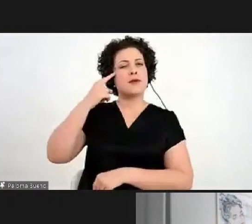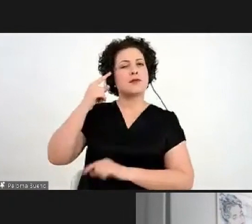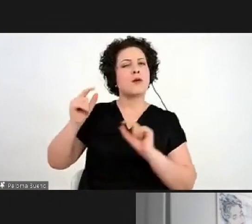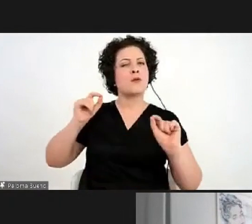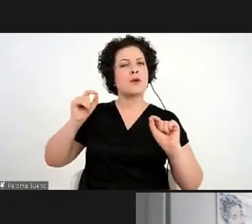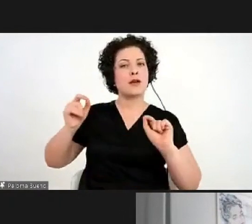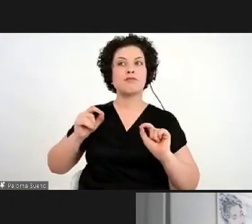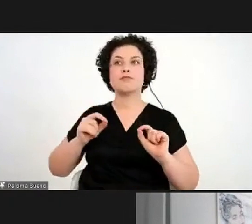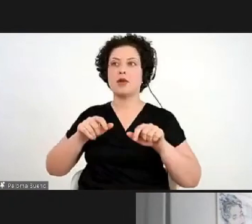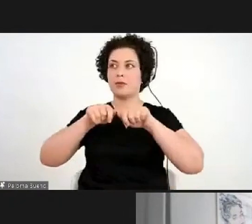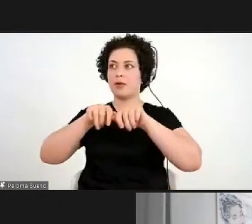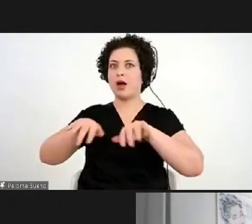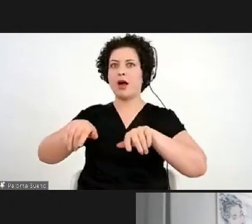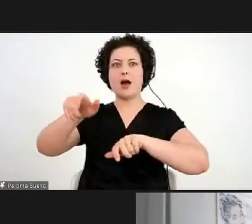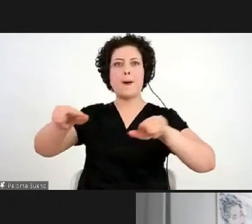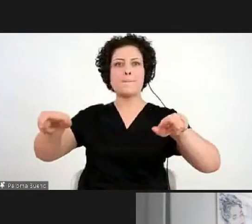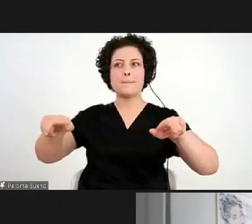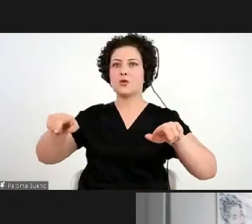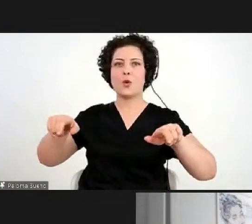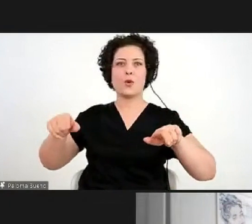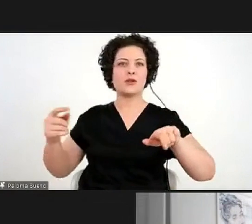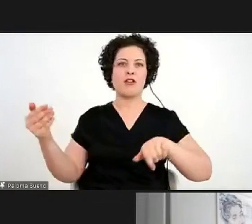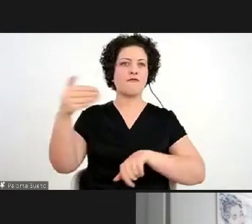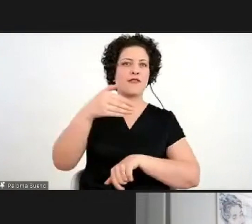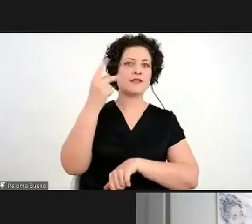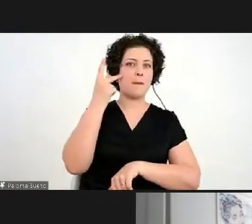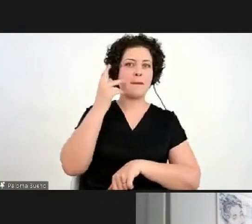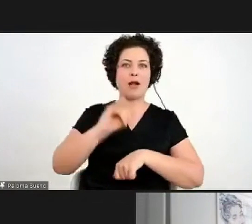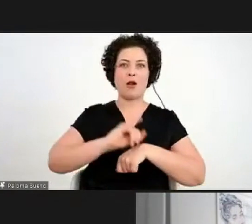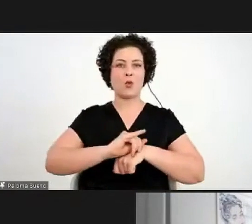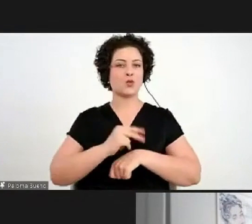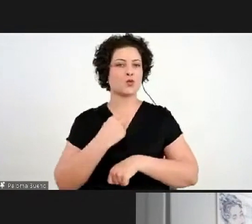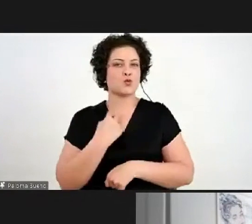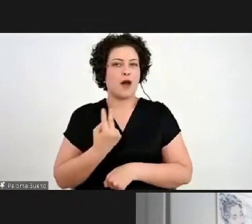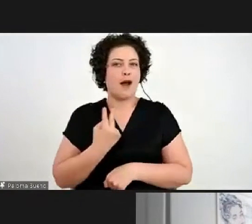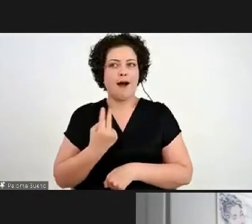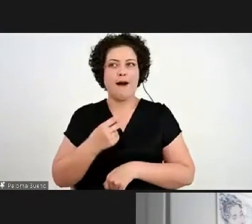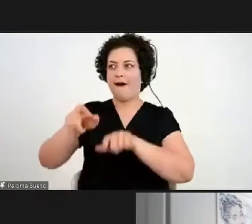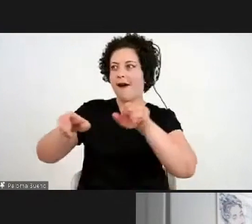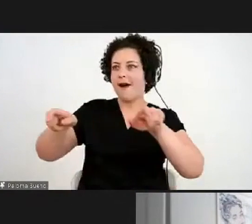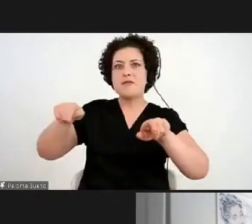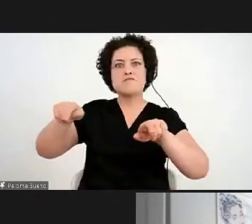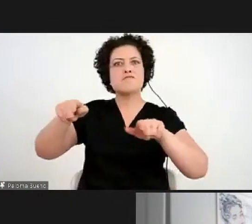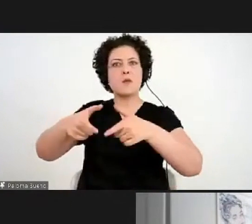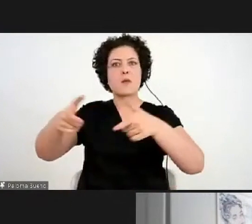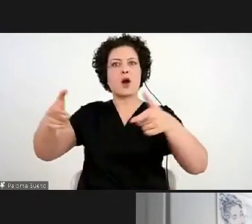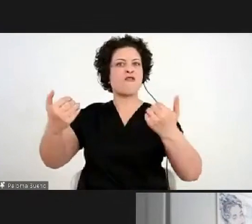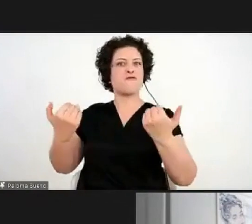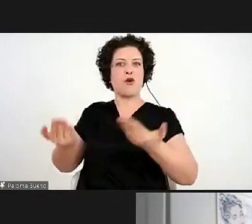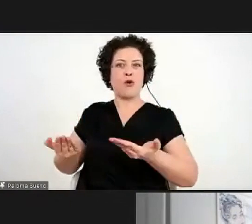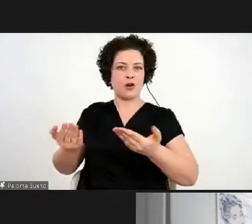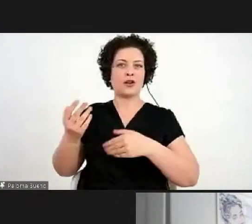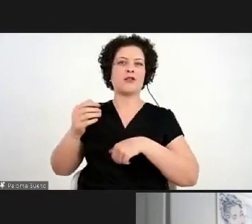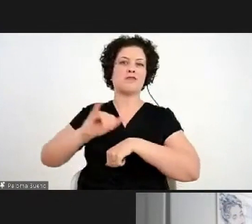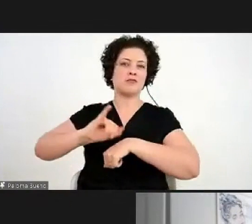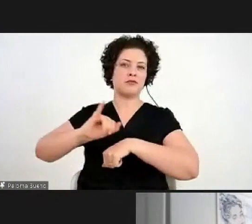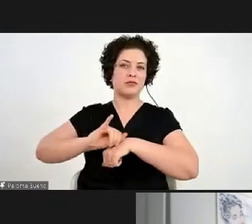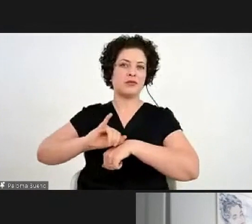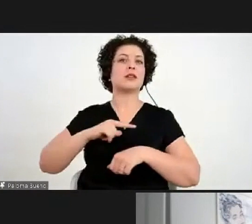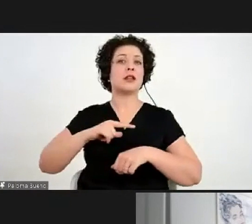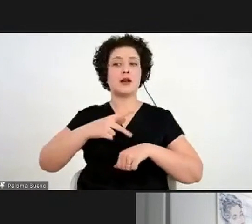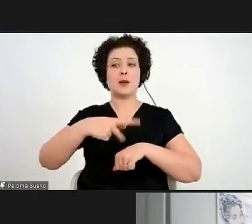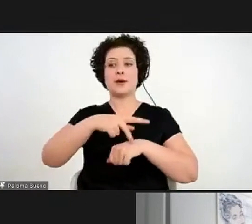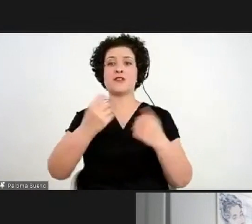atinge pessoas que não têm como vir para São Paulo, capital, não têm como vir para o estado de São Paulo, para o Brasil, a gente tem muita gente no exterior